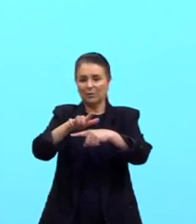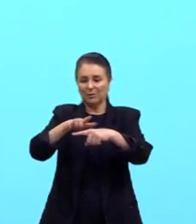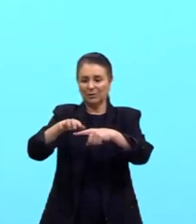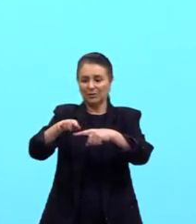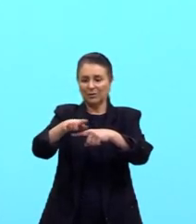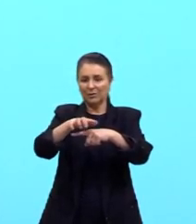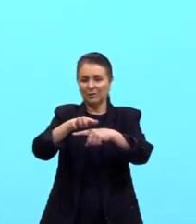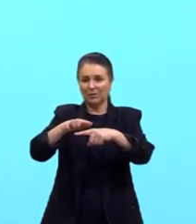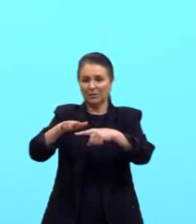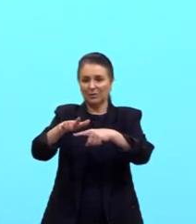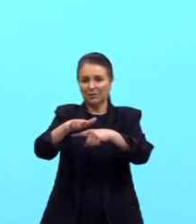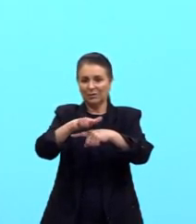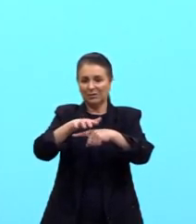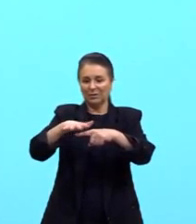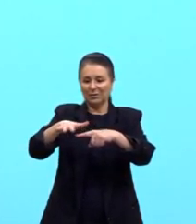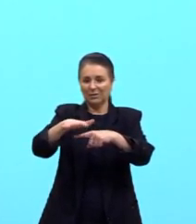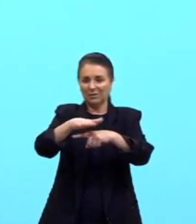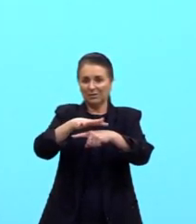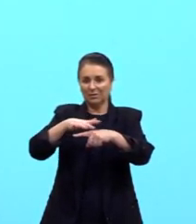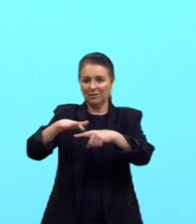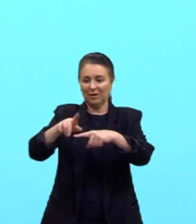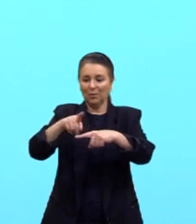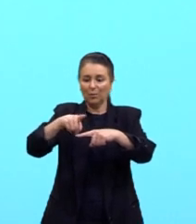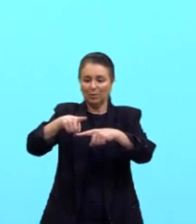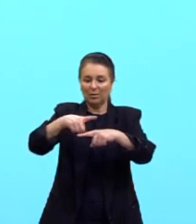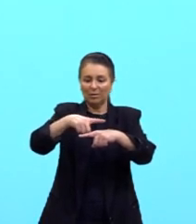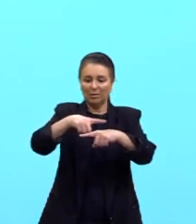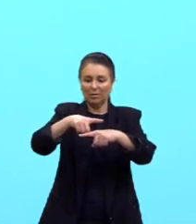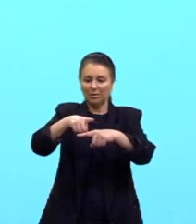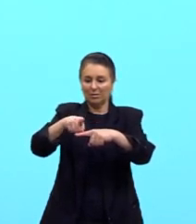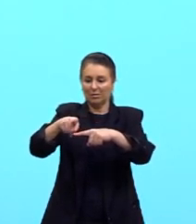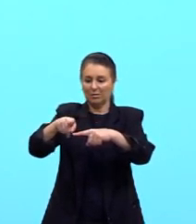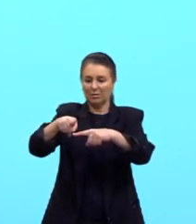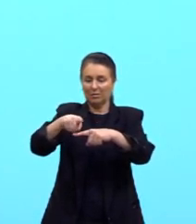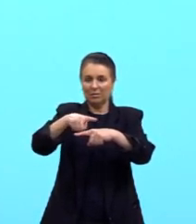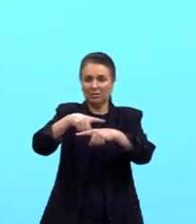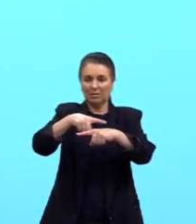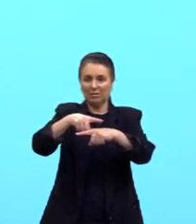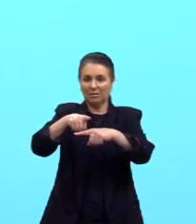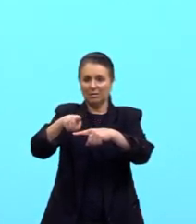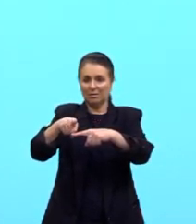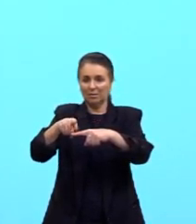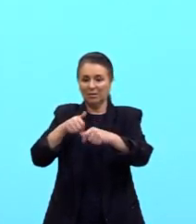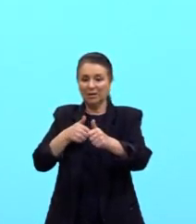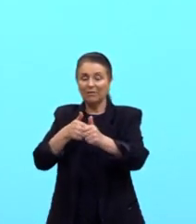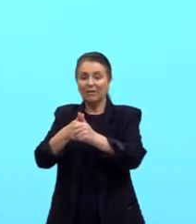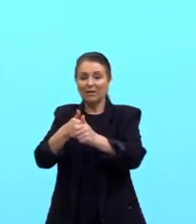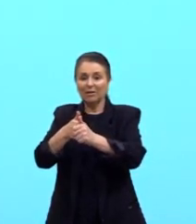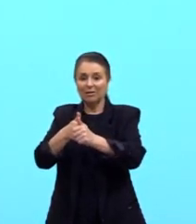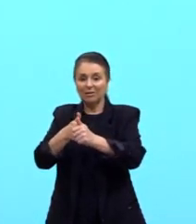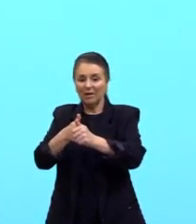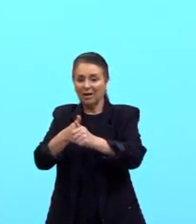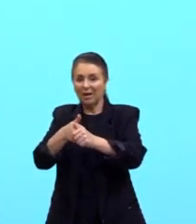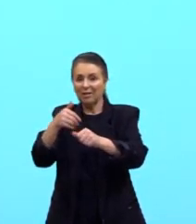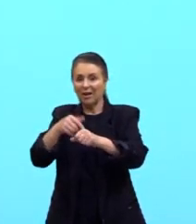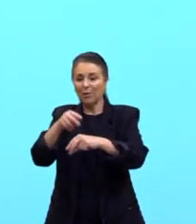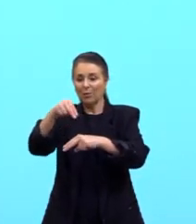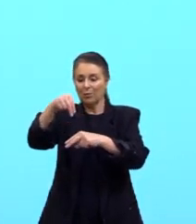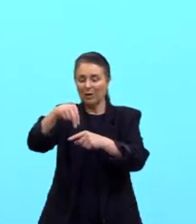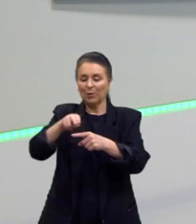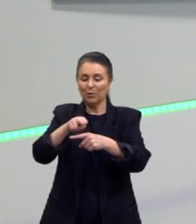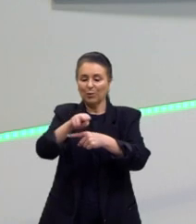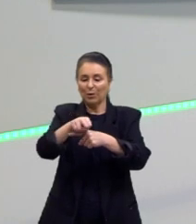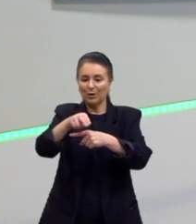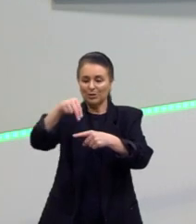facilidade de movimentação e ela vai se orientar, né? De forma a encontrar o norte, né? E o sul, certo?